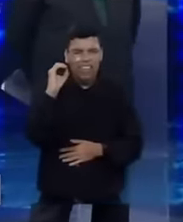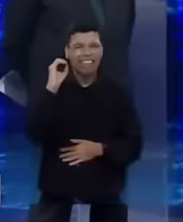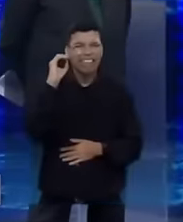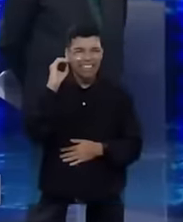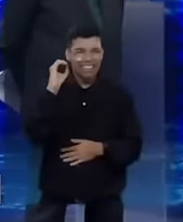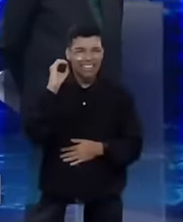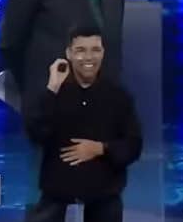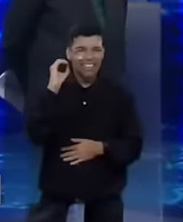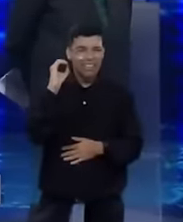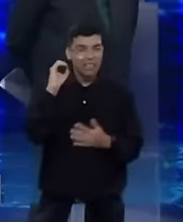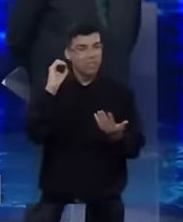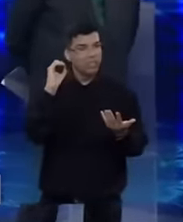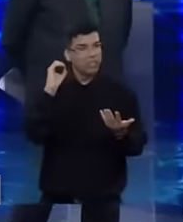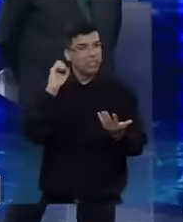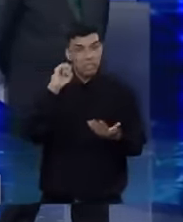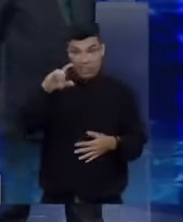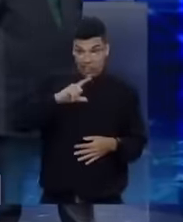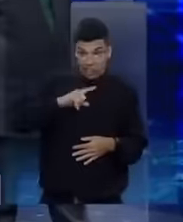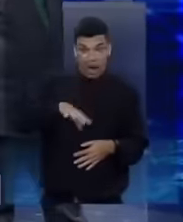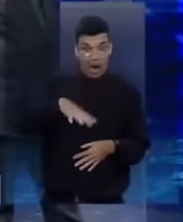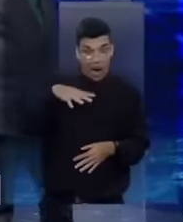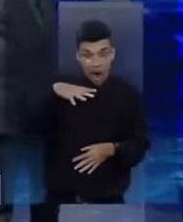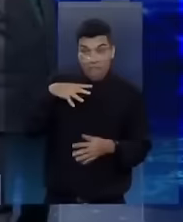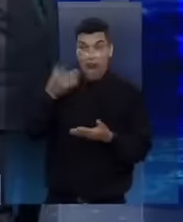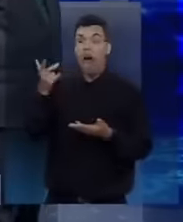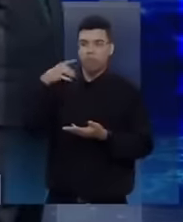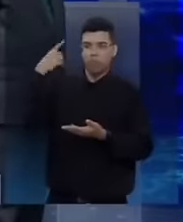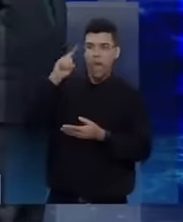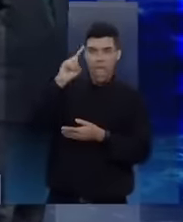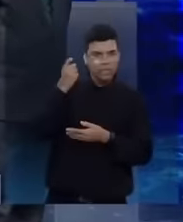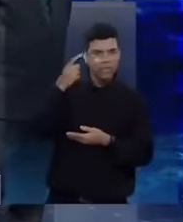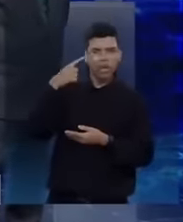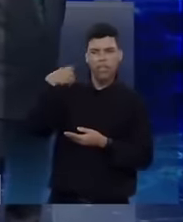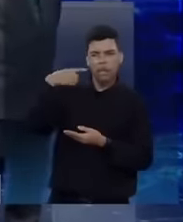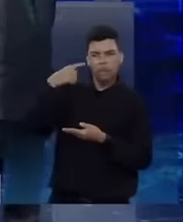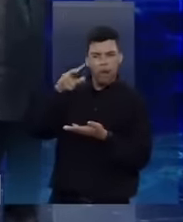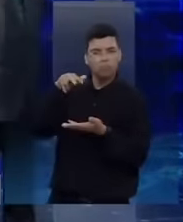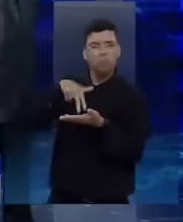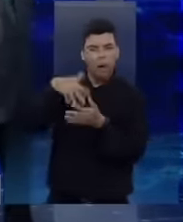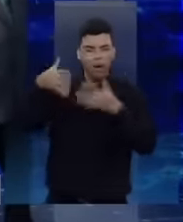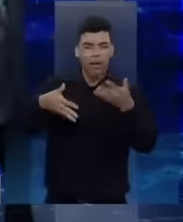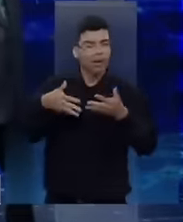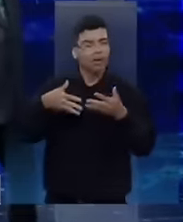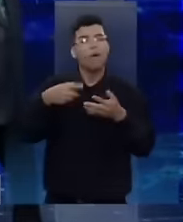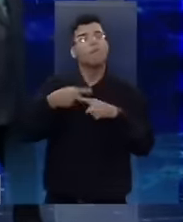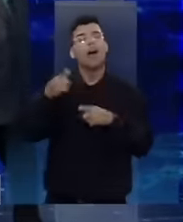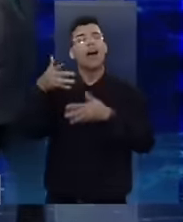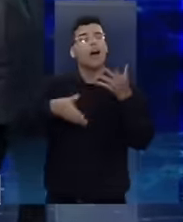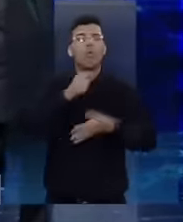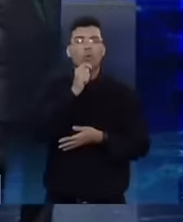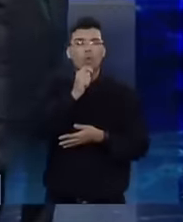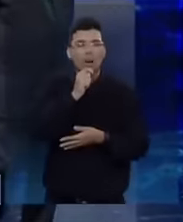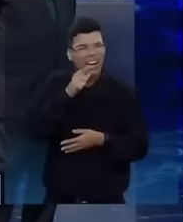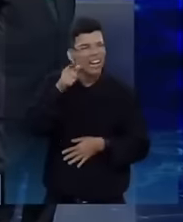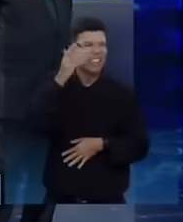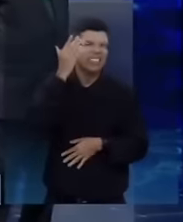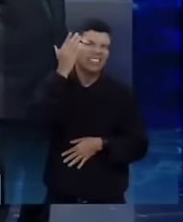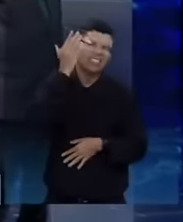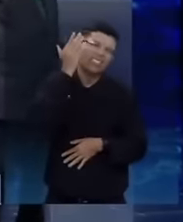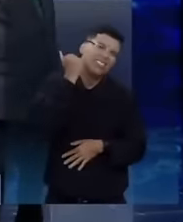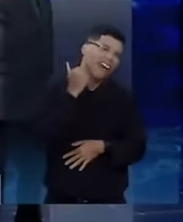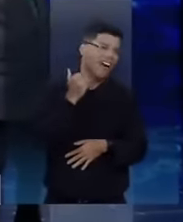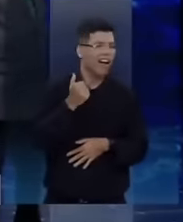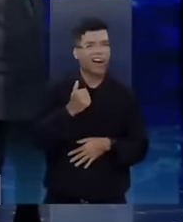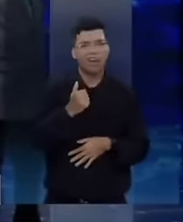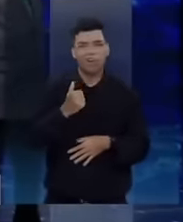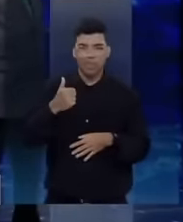ele tem feito um discurso contra o Lula. Não! Não, ele não fez, sabe por quê? Porque, no fundo, no fundo, ele sabe que eu fui o presidente